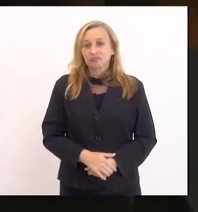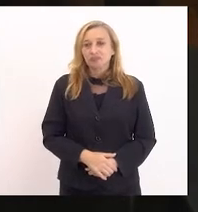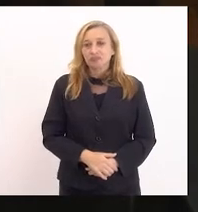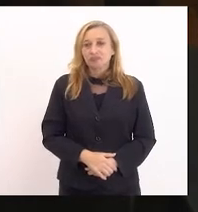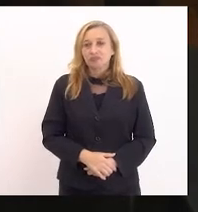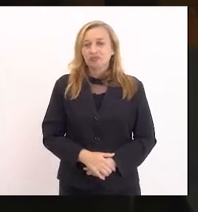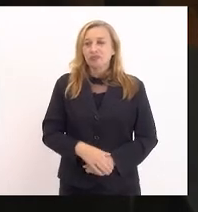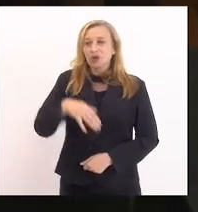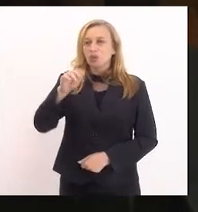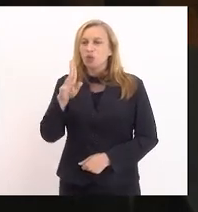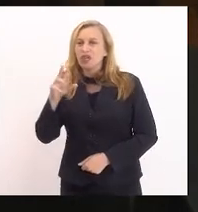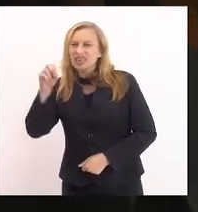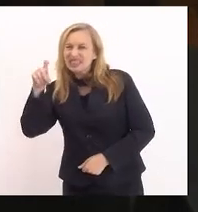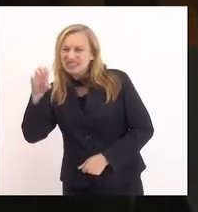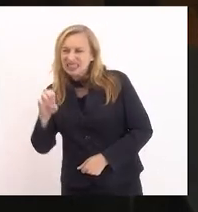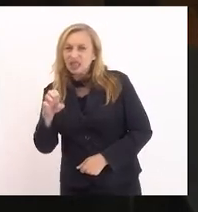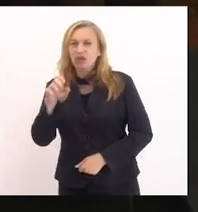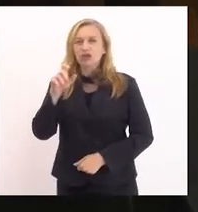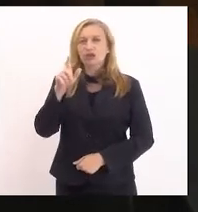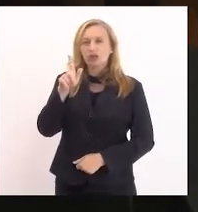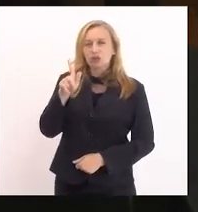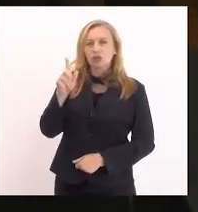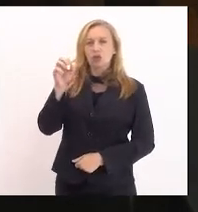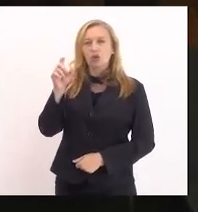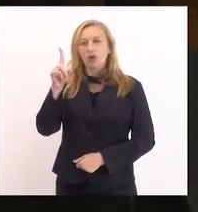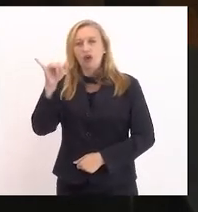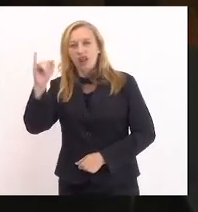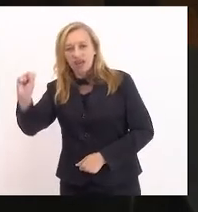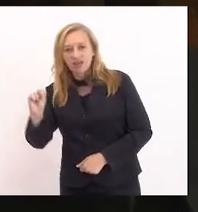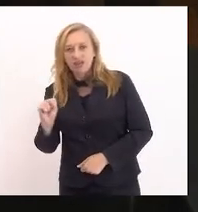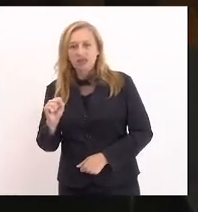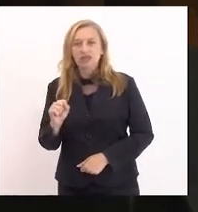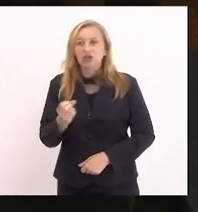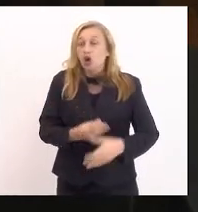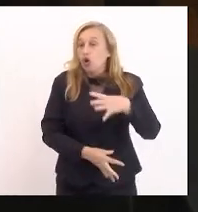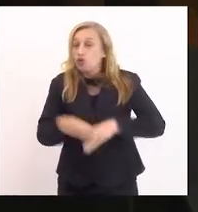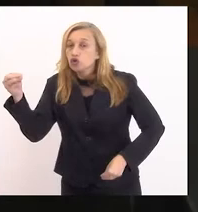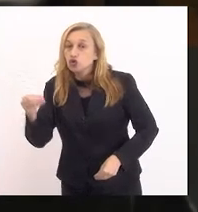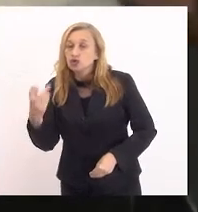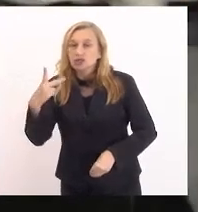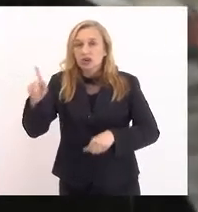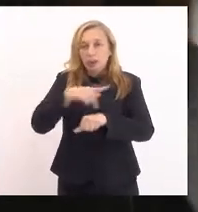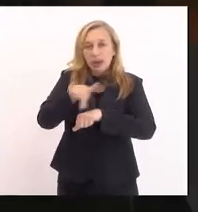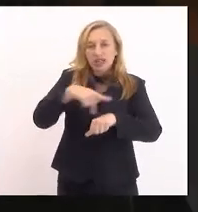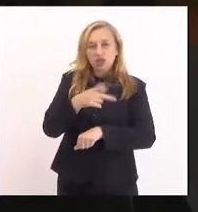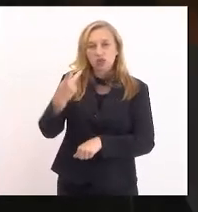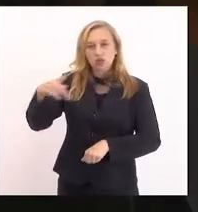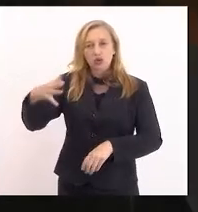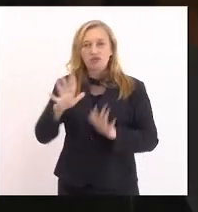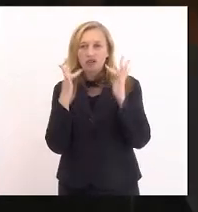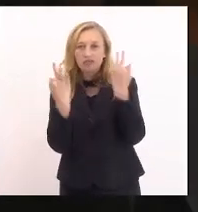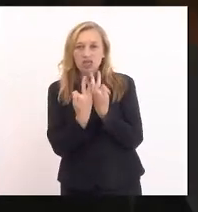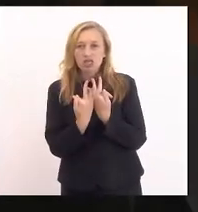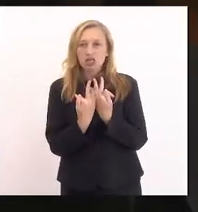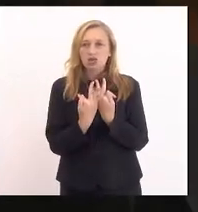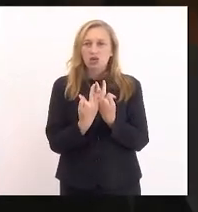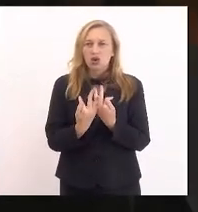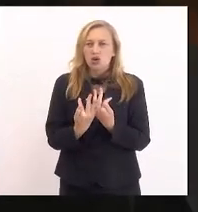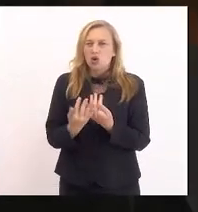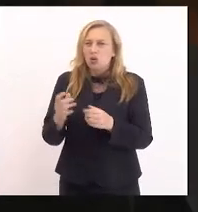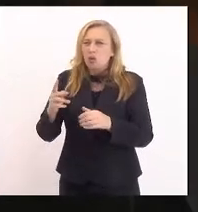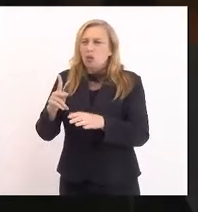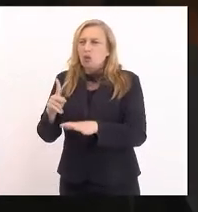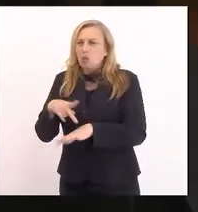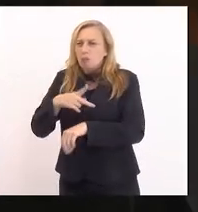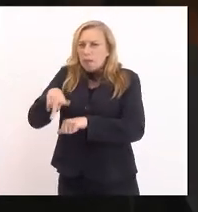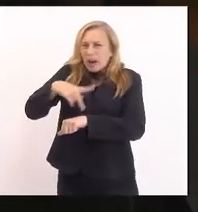Moise congolês de nascimento fugiu de seu país com sua família, um país marcado há